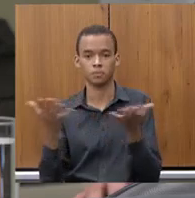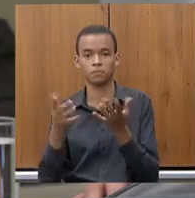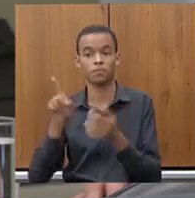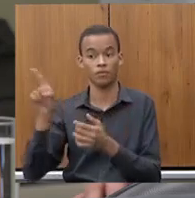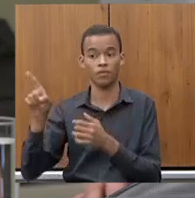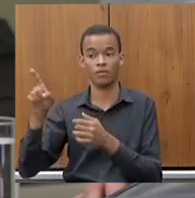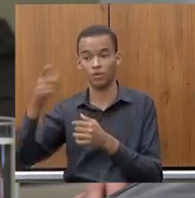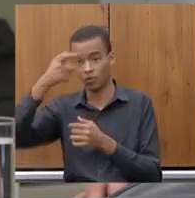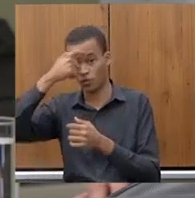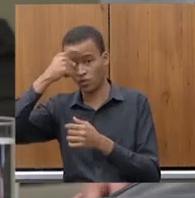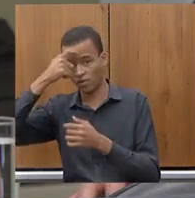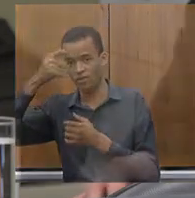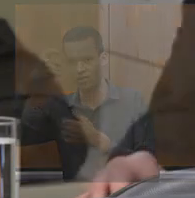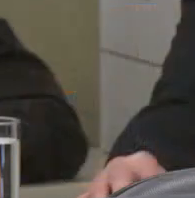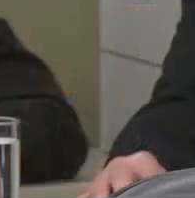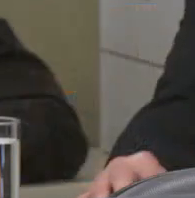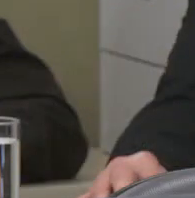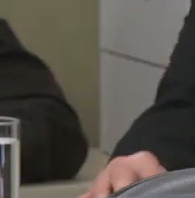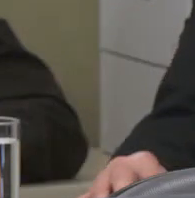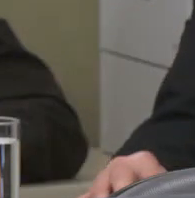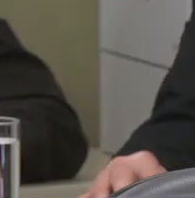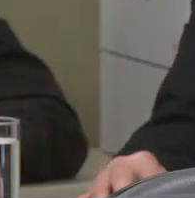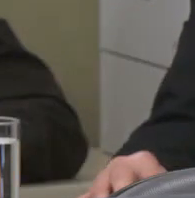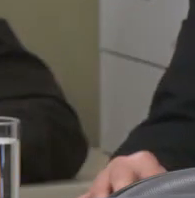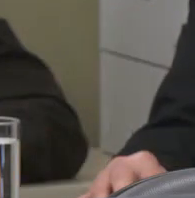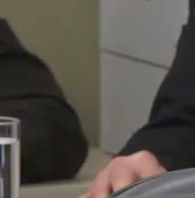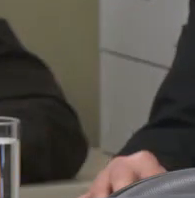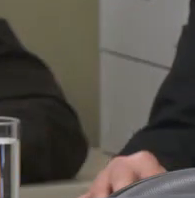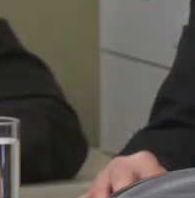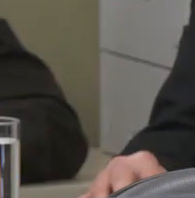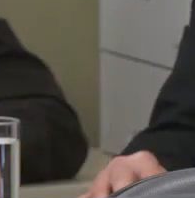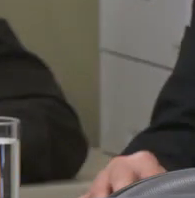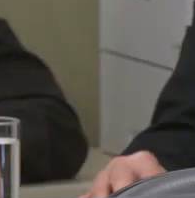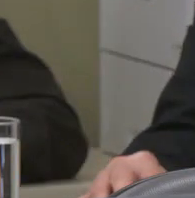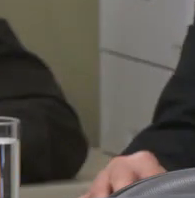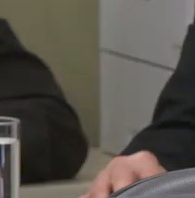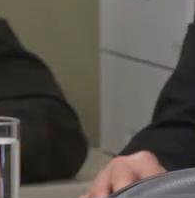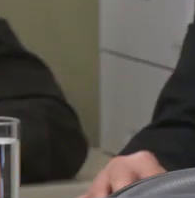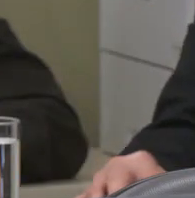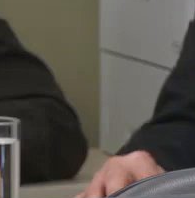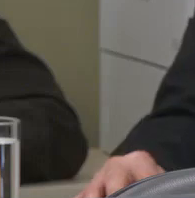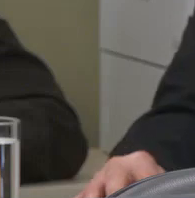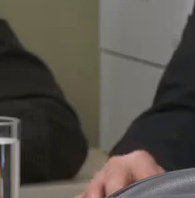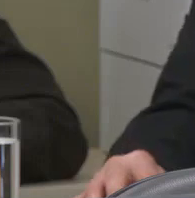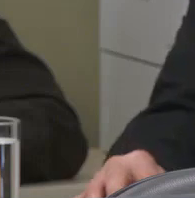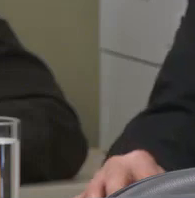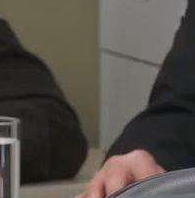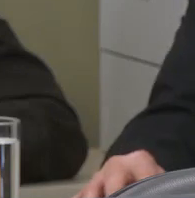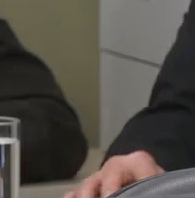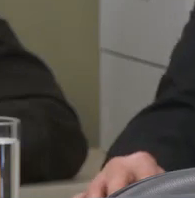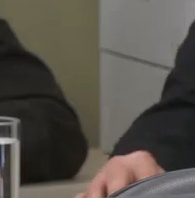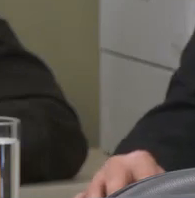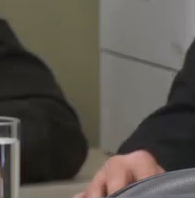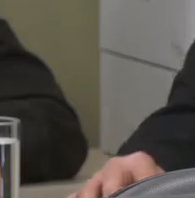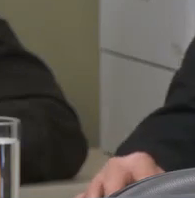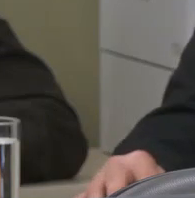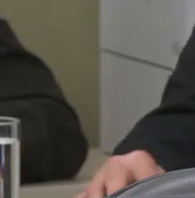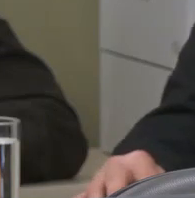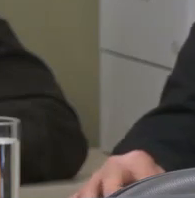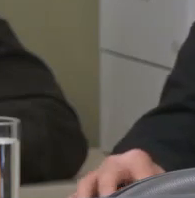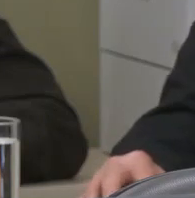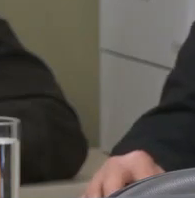falácia de que o capitalismo empobrece o que que é isso o que que é a moto a geladeira a tv o celular isso é